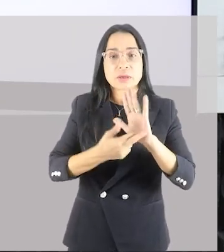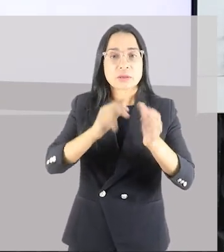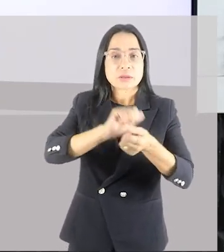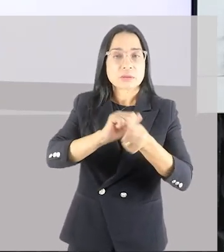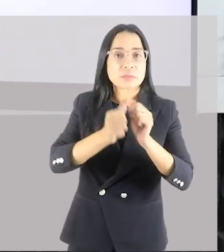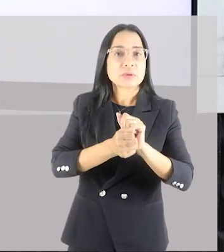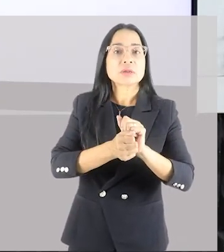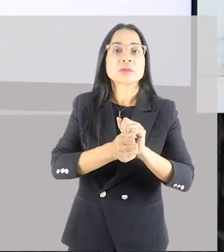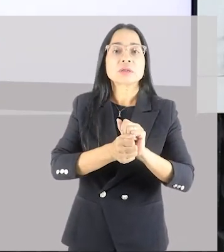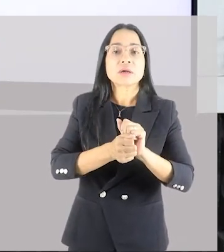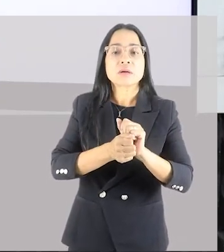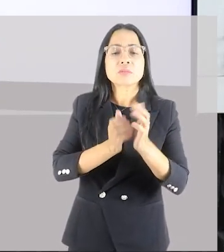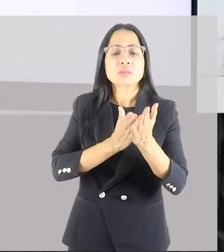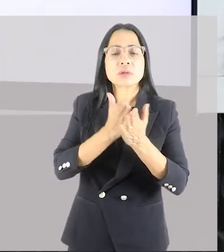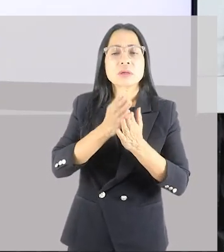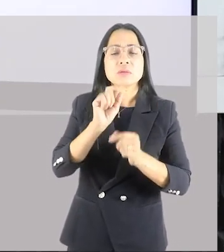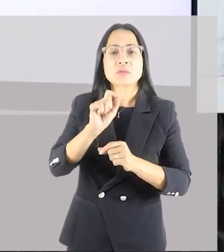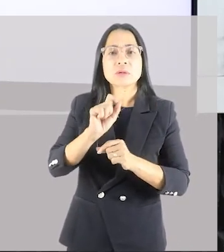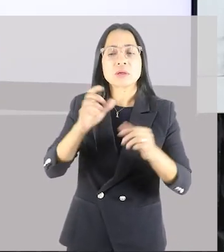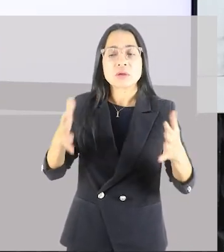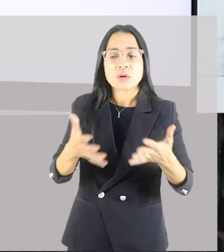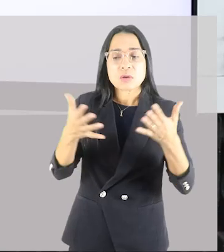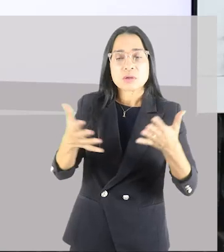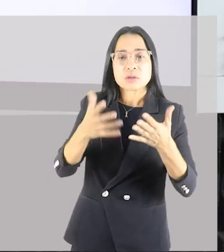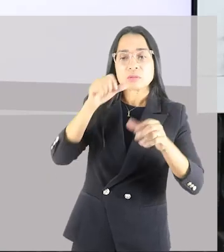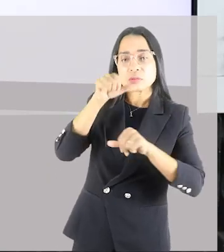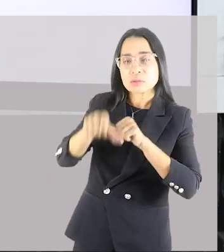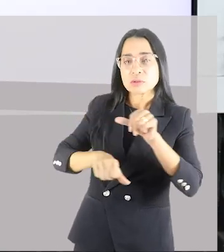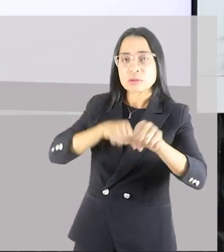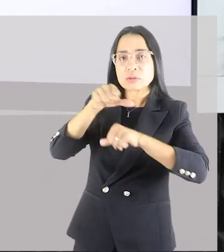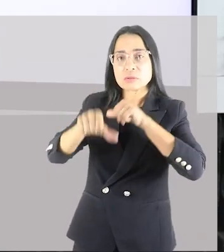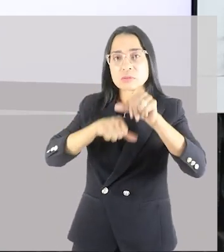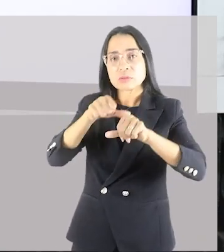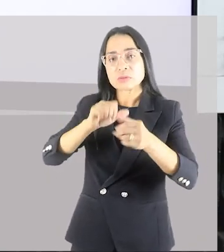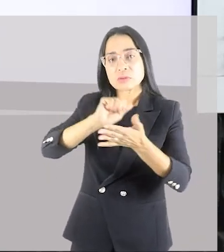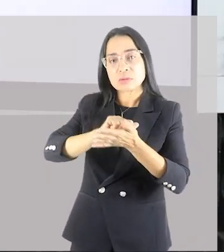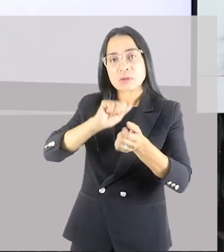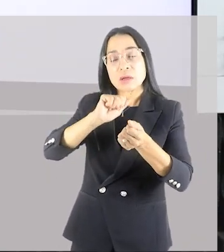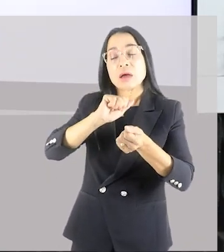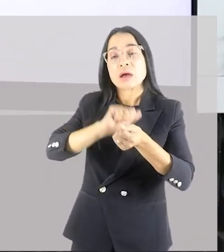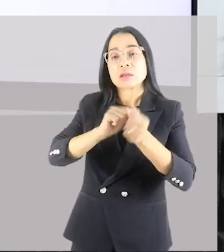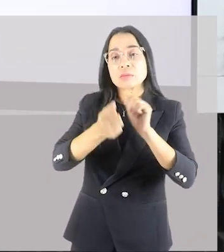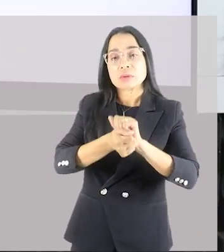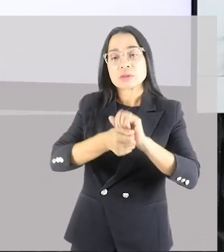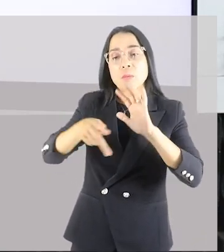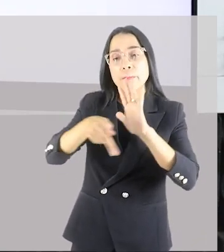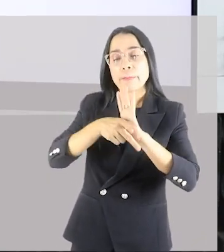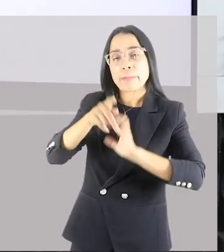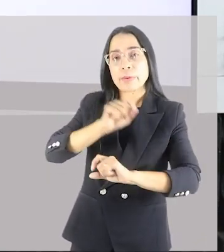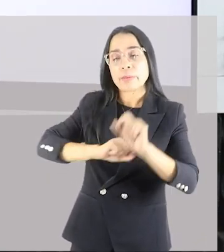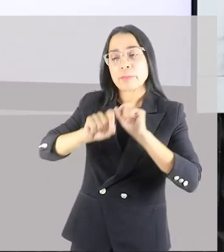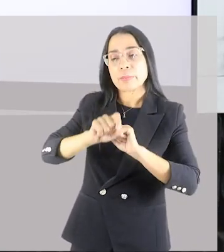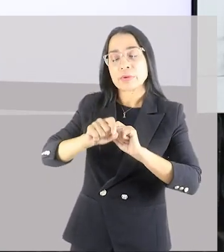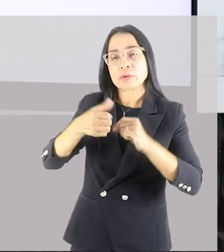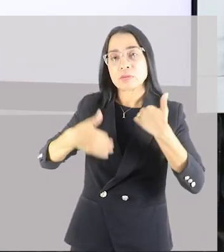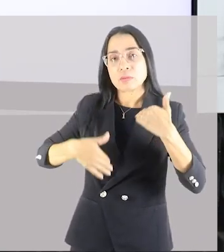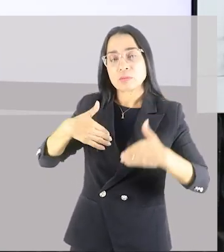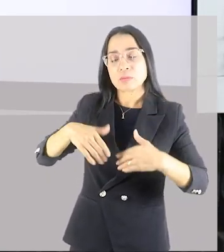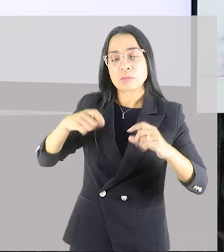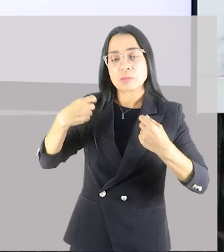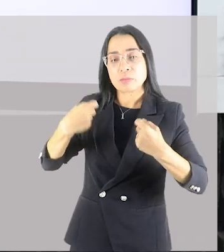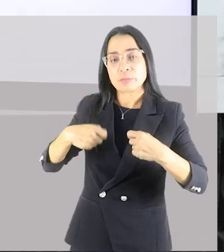ele rege isso, que o estímulo vai gerar a adaptação específica que a qual